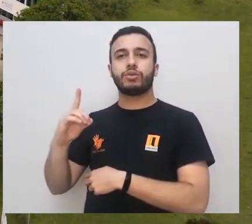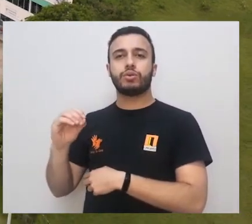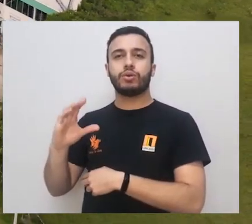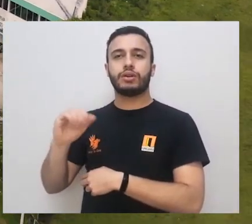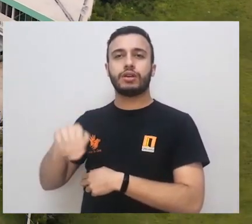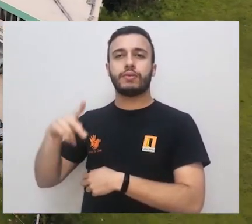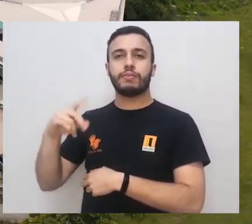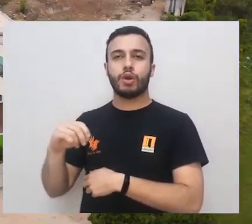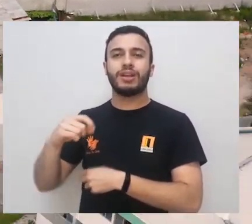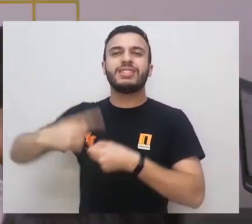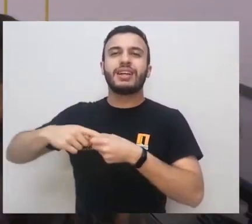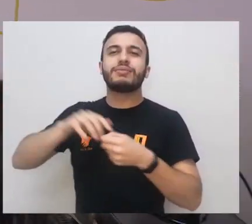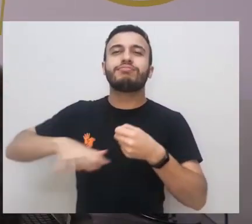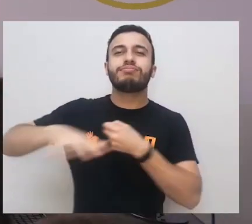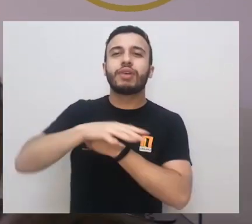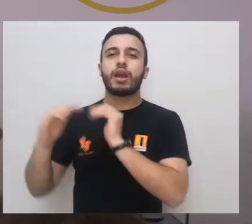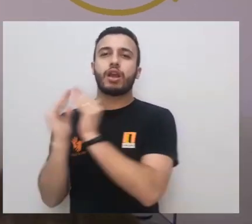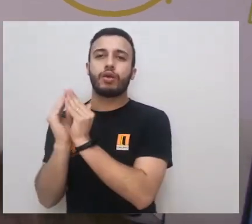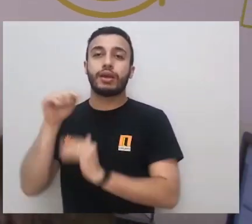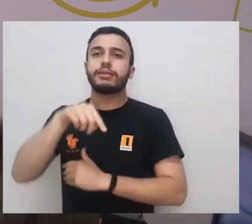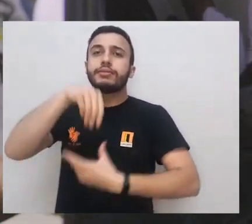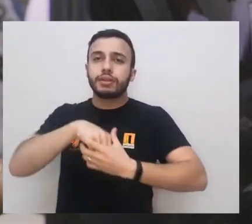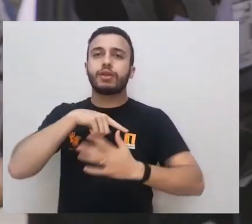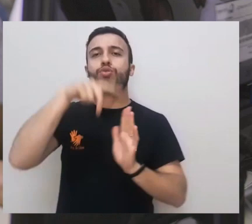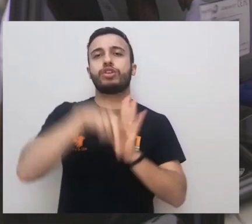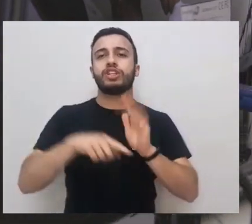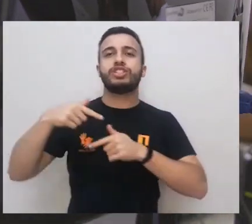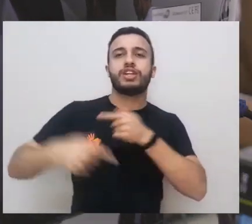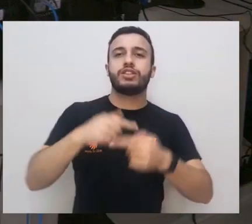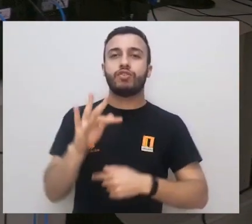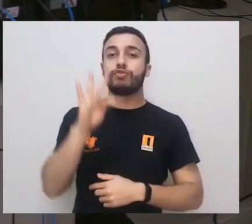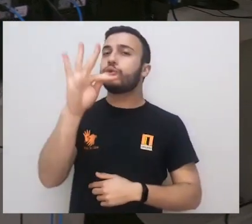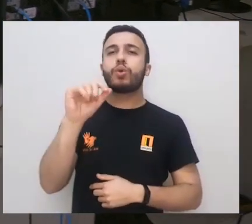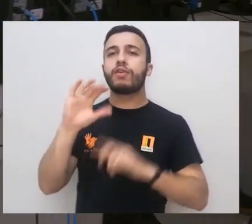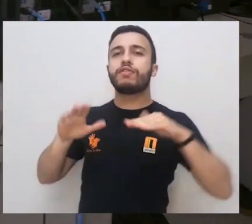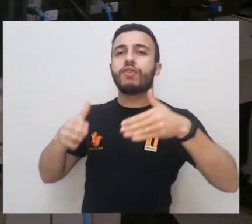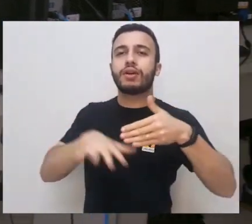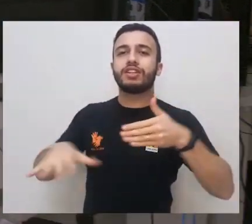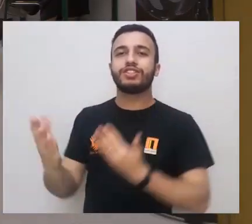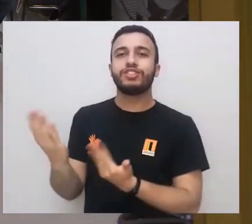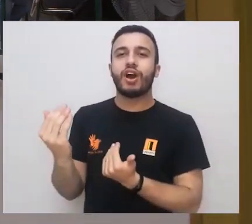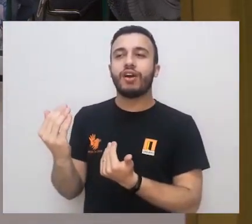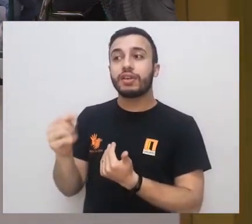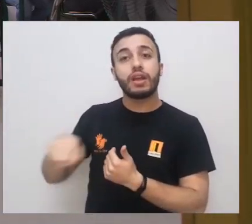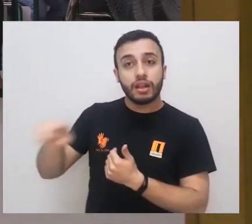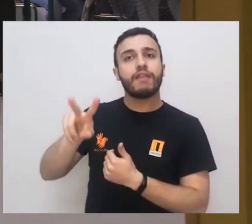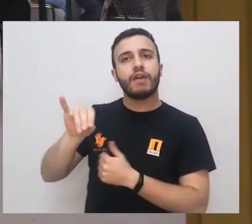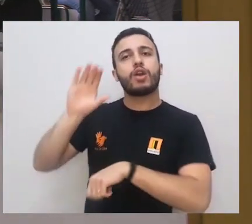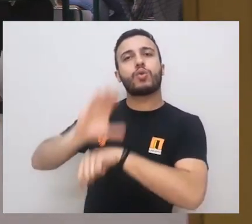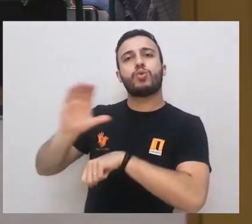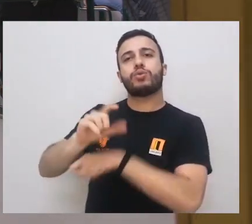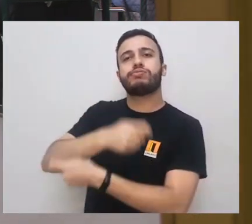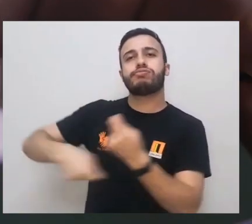fábrica da Renault. Um deles é o Geração Futuro, um programa de educação focado na empregabilidade de jovens da região. A cada semestre,